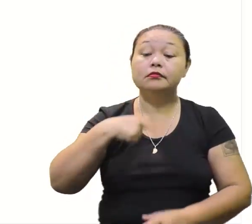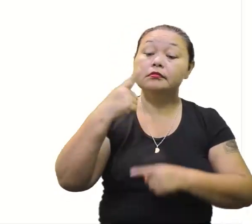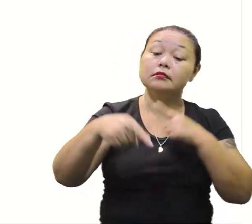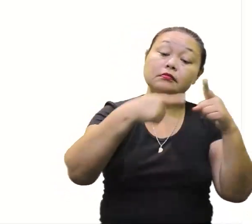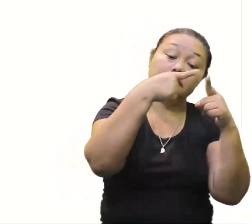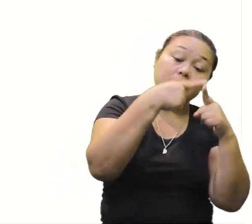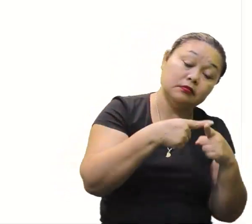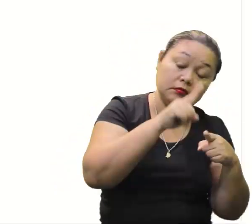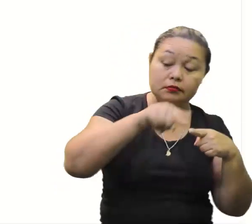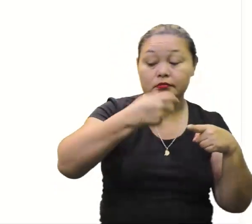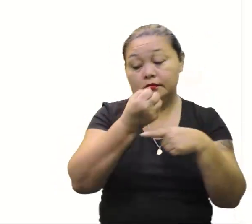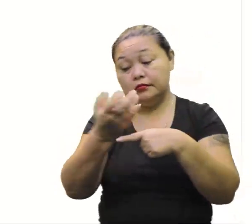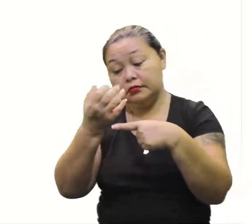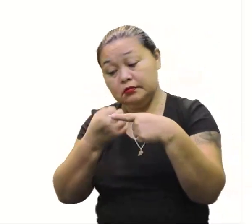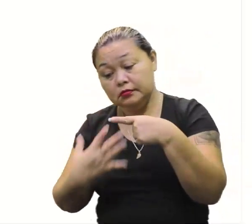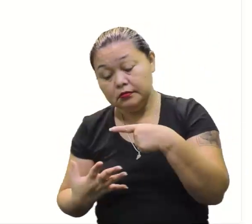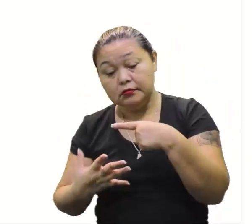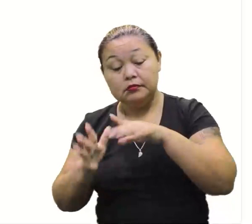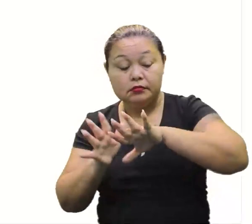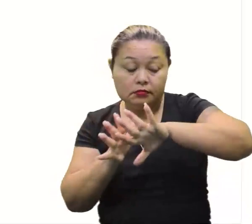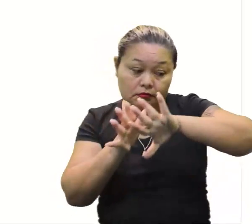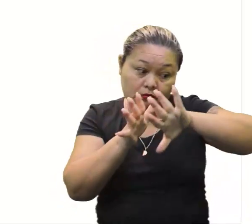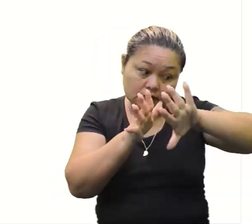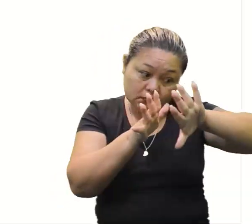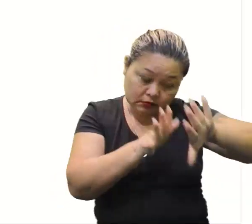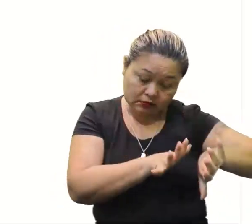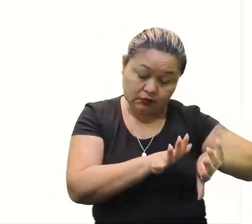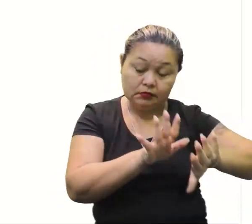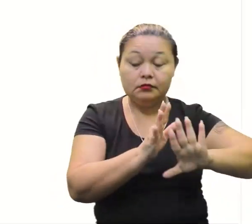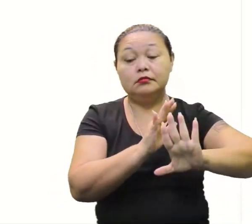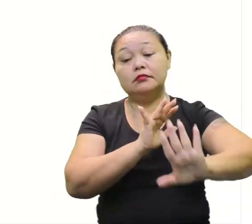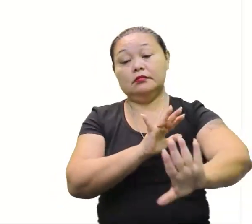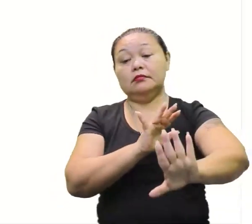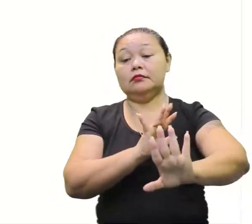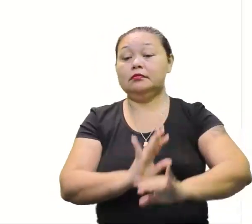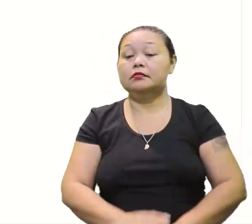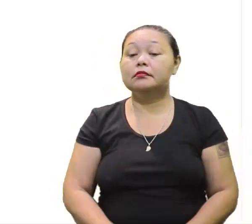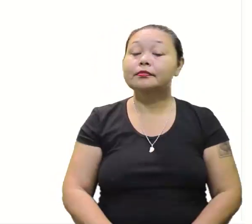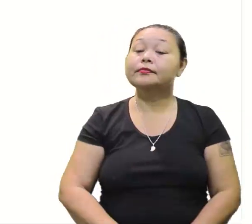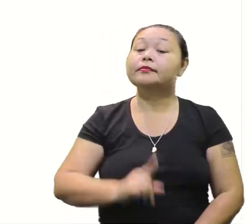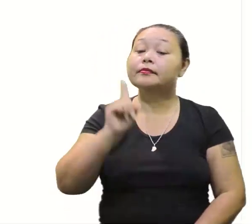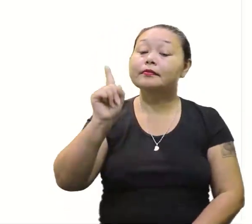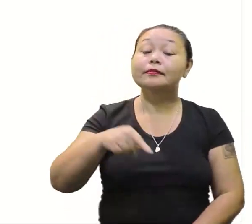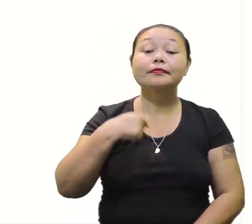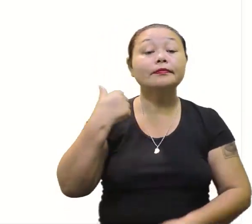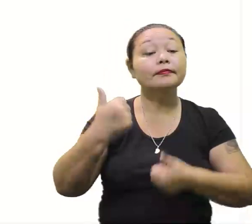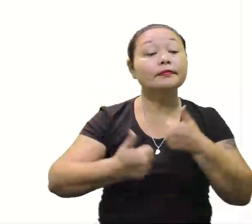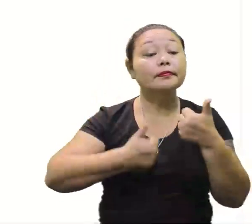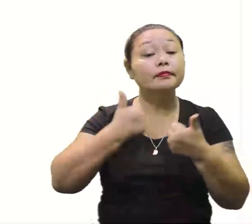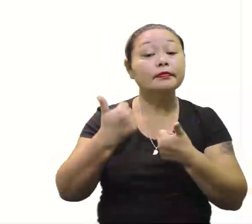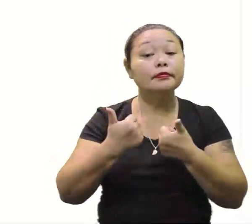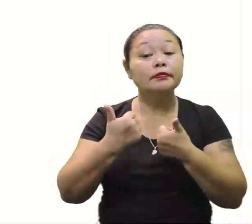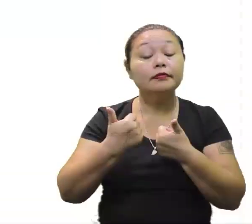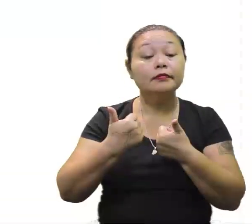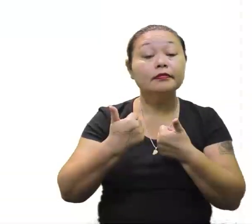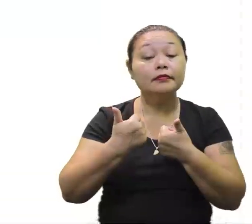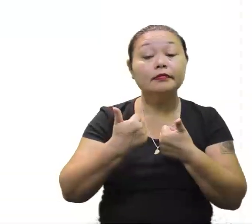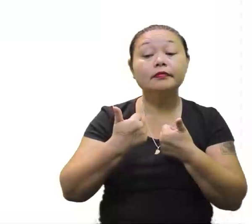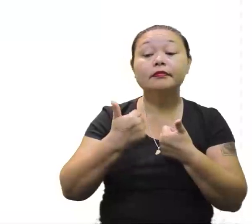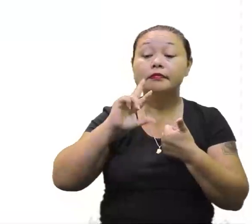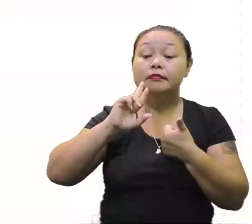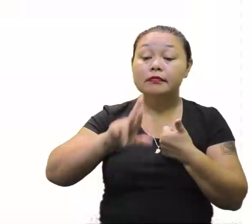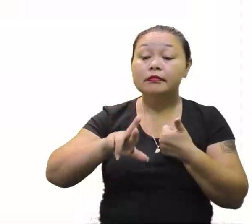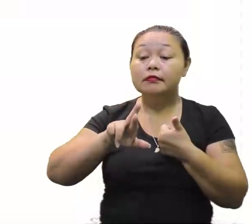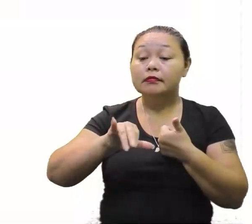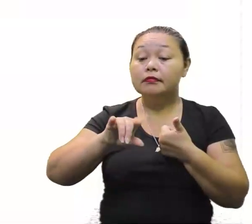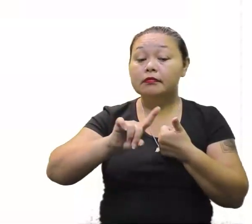passa dividindo. A gente precisa deixar ela no isolamento social. Beleza. Depois, vamos encontrar a raiz.